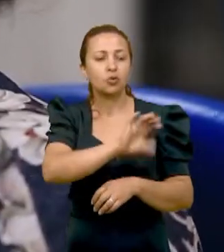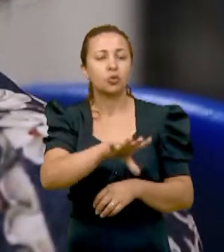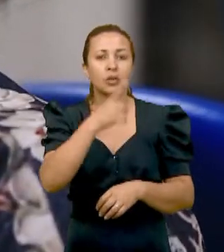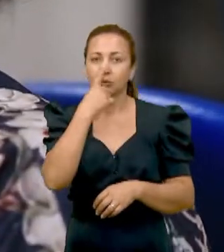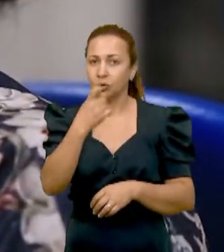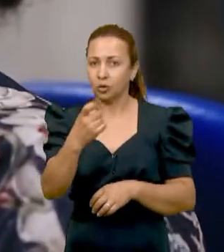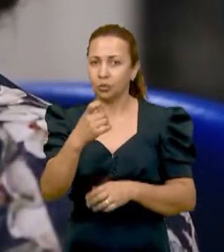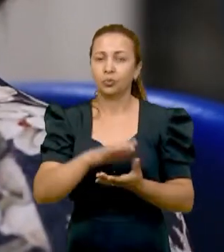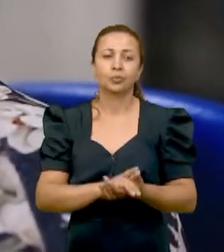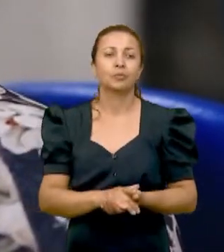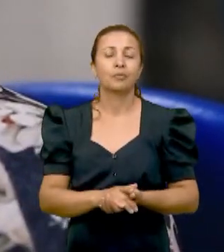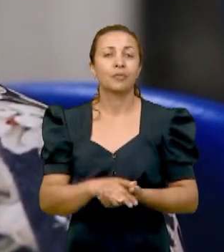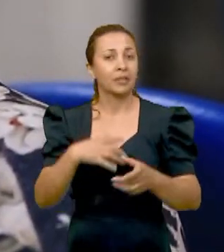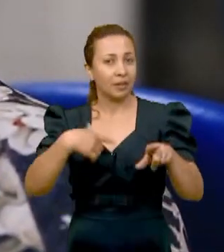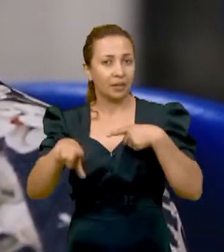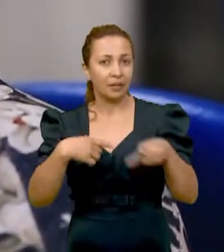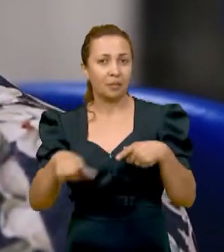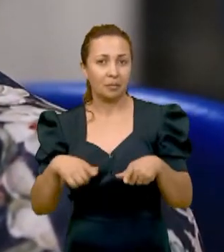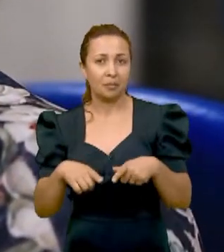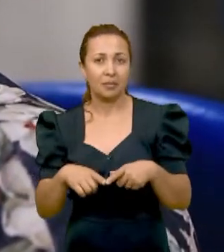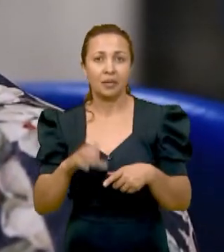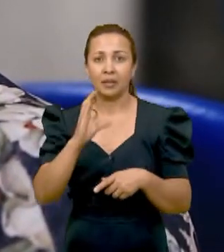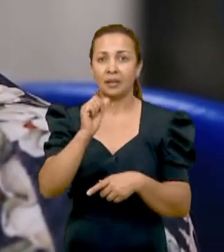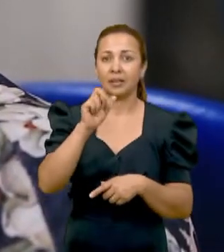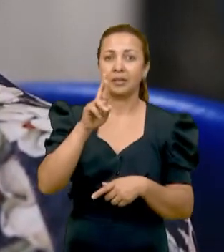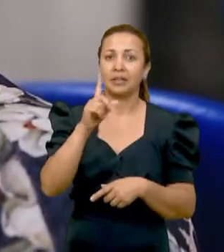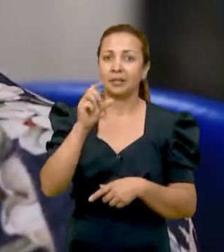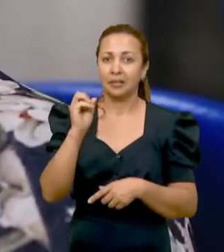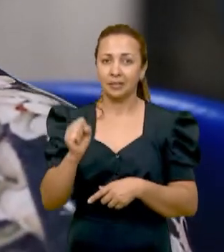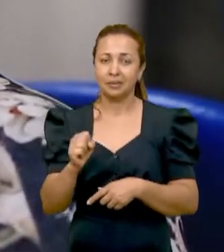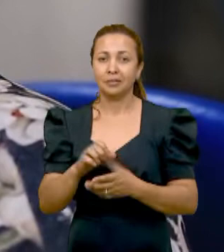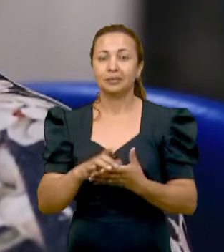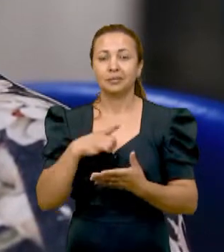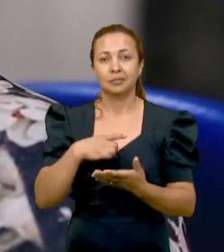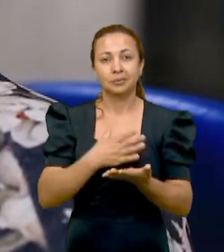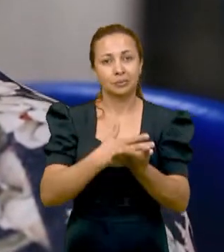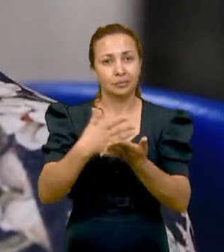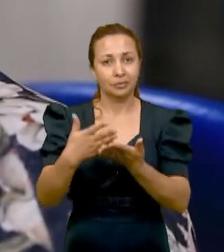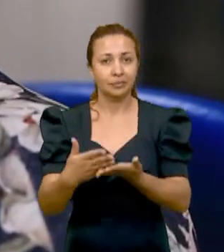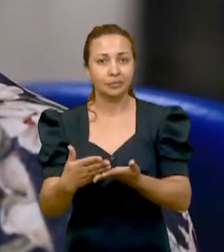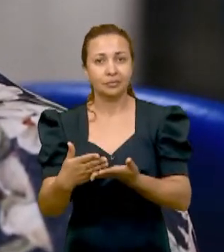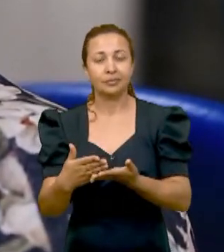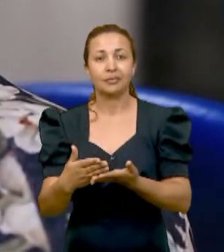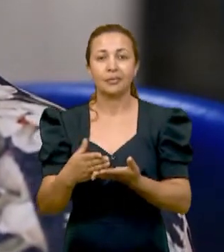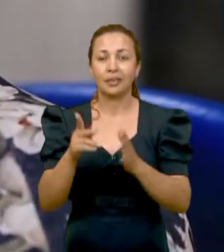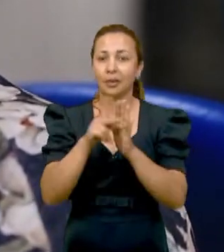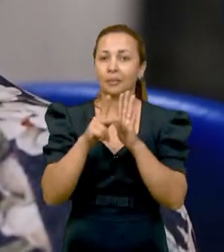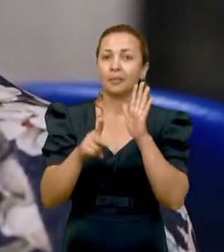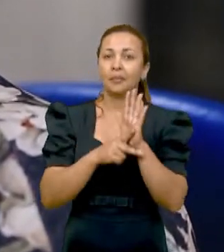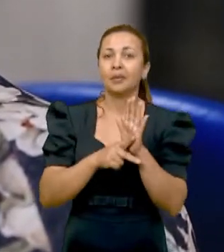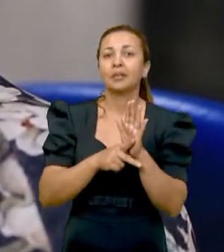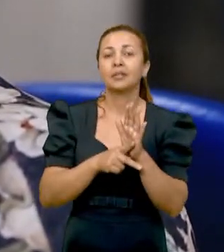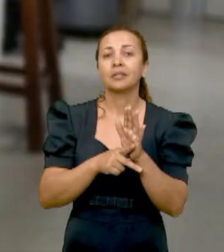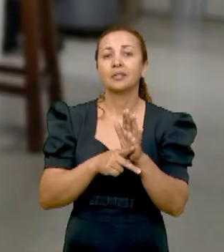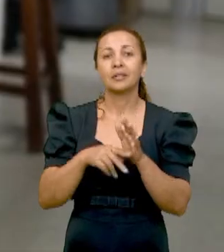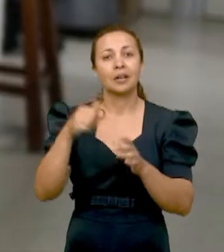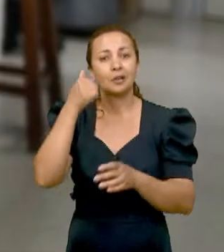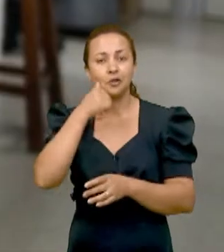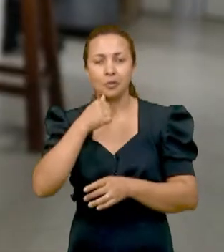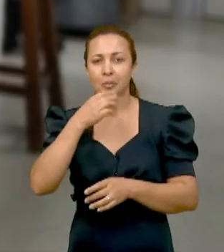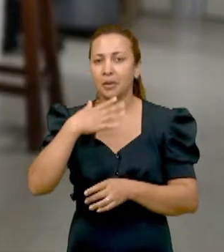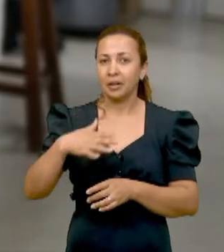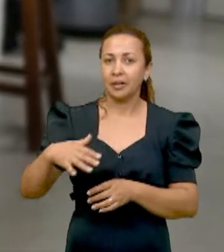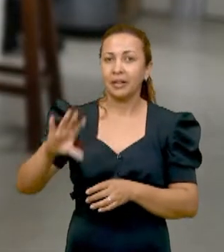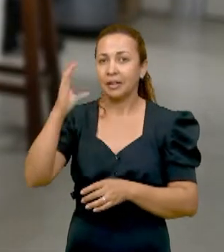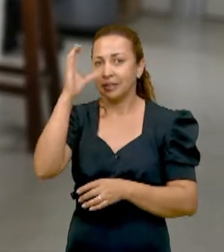Esse trabalho do Carlos Fernando, ele teve início de um projeto de meninas na ciência, onde